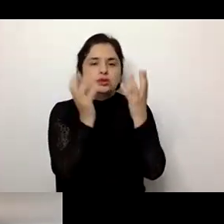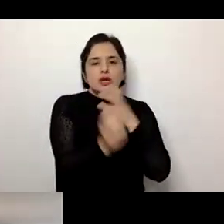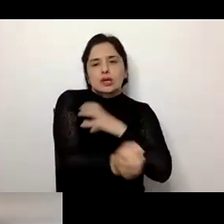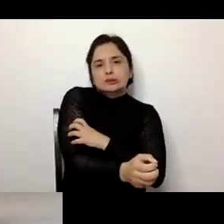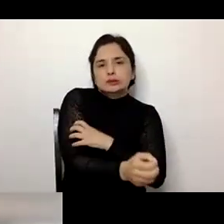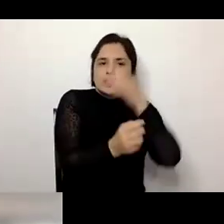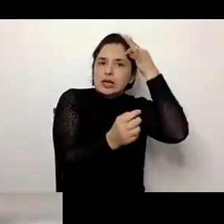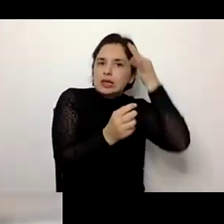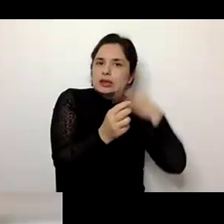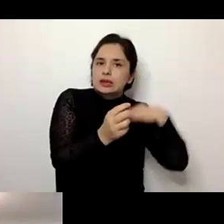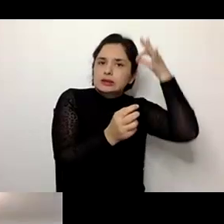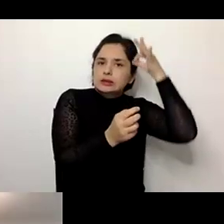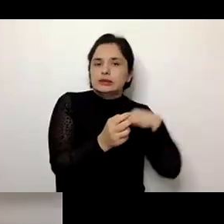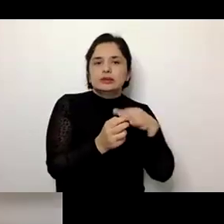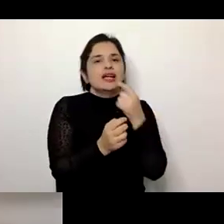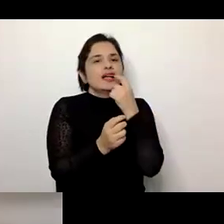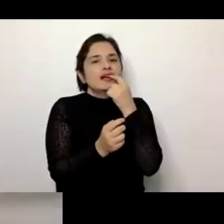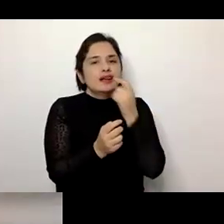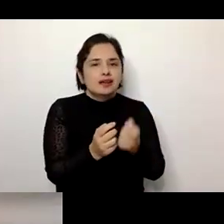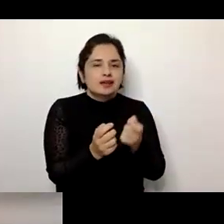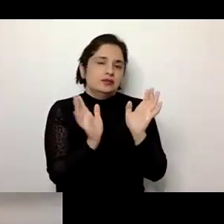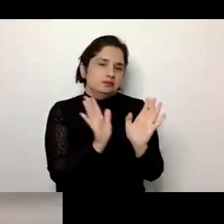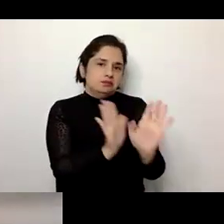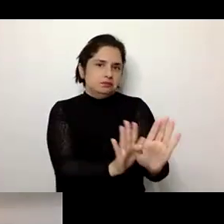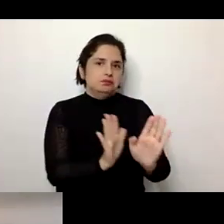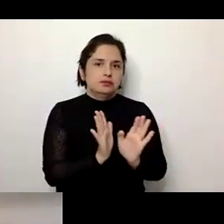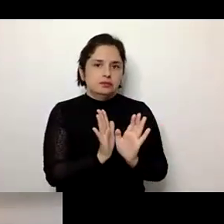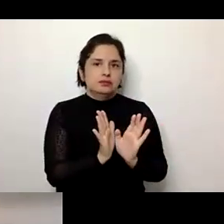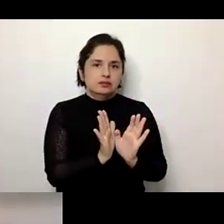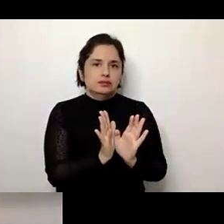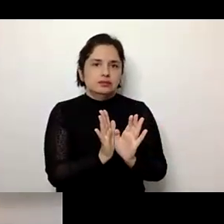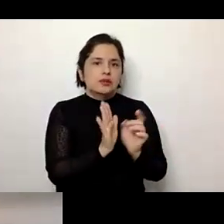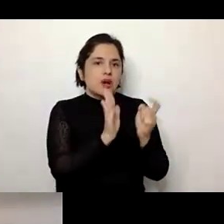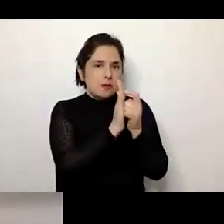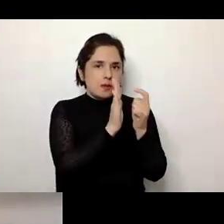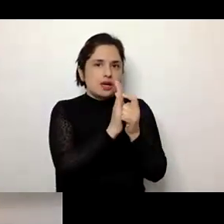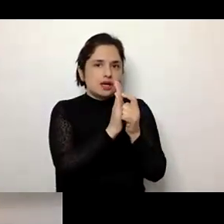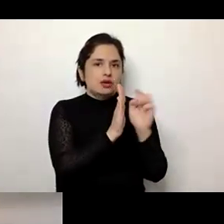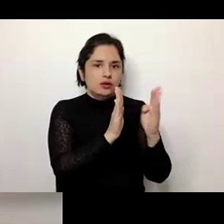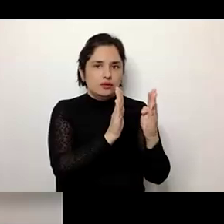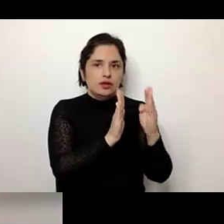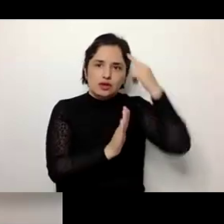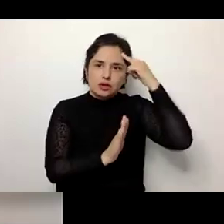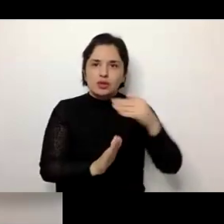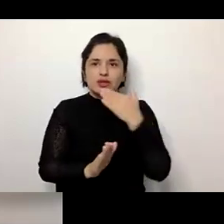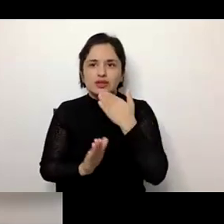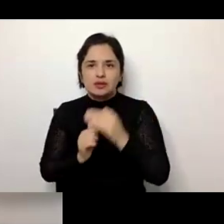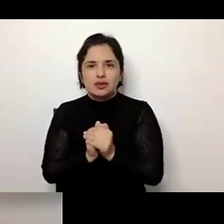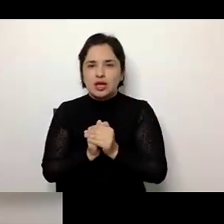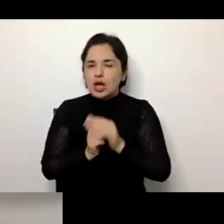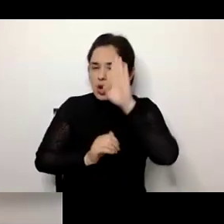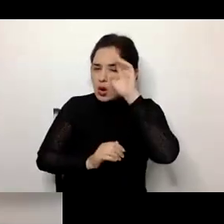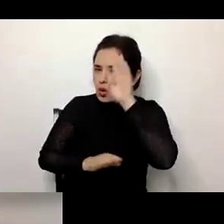caída do pelo, etc., caída de dentadura talvez, que são marcadores que são biológicos, mas o importante também é ter ojo